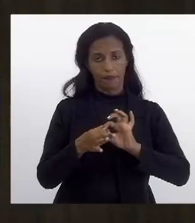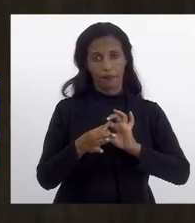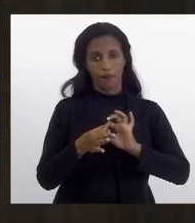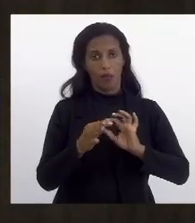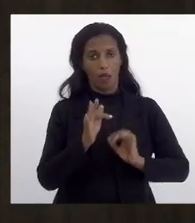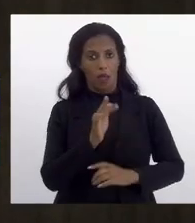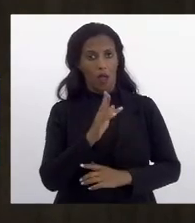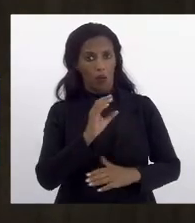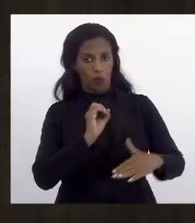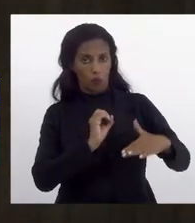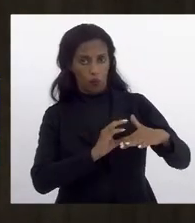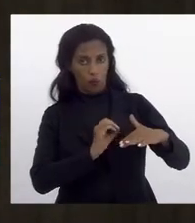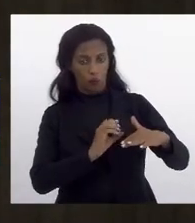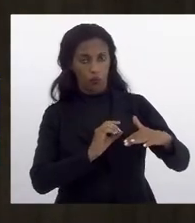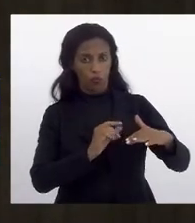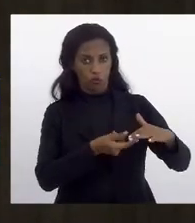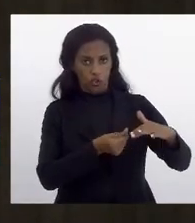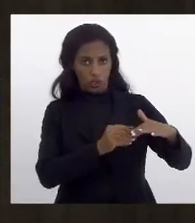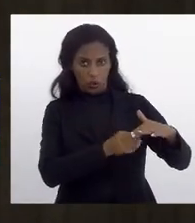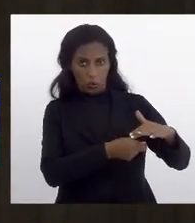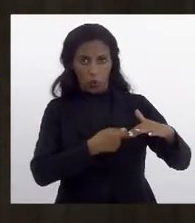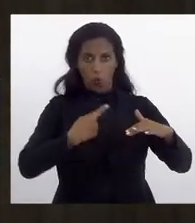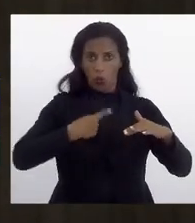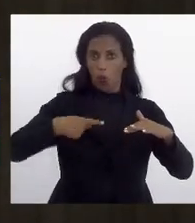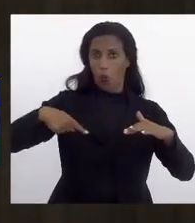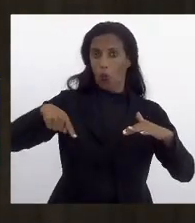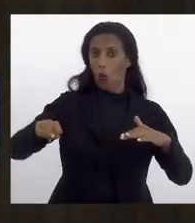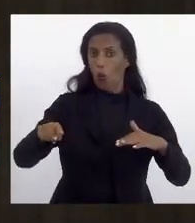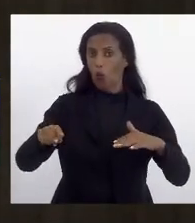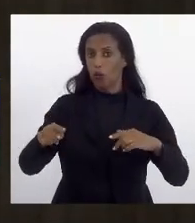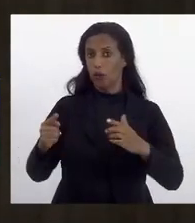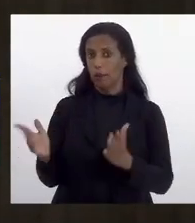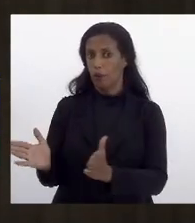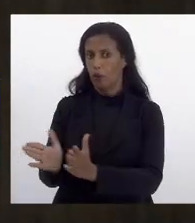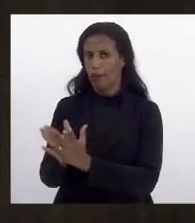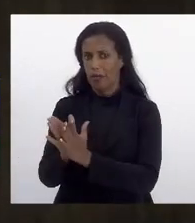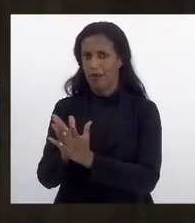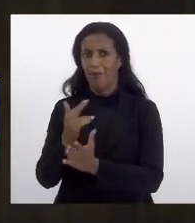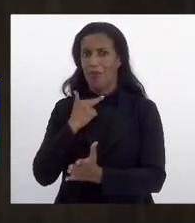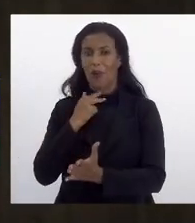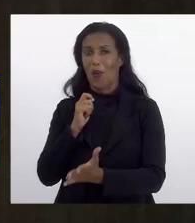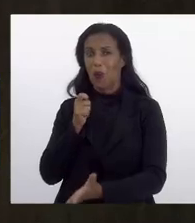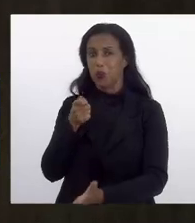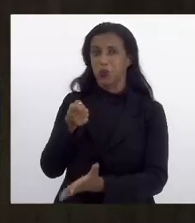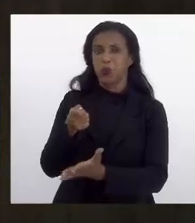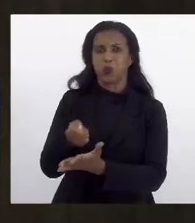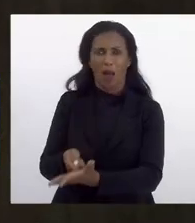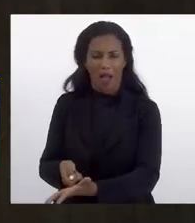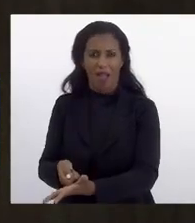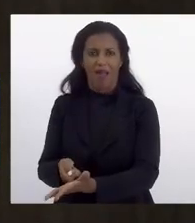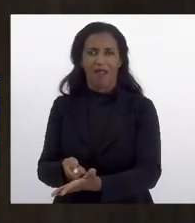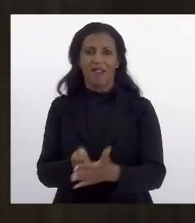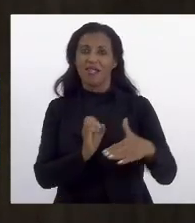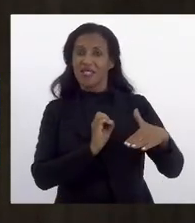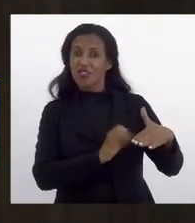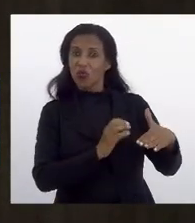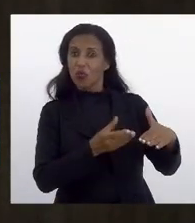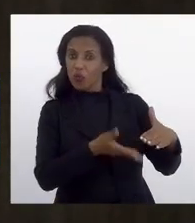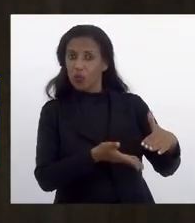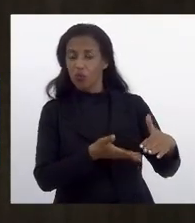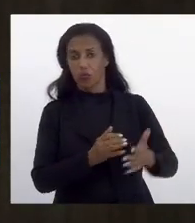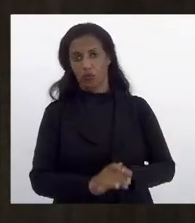de Combate à Pobreza. Mas nós não podemos determinar isso, deputado Spalm, que seja o Fundo Estadual de Pobreza.